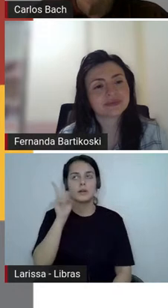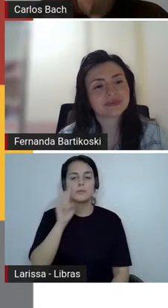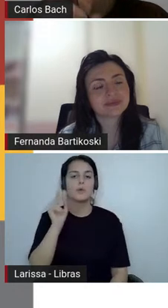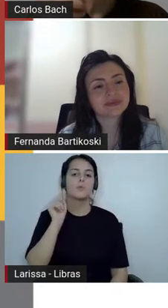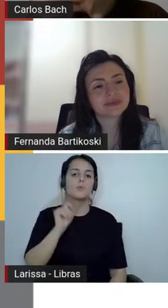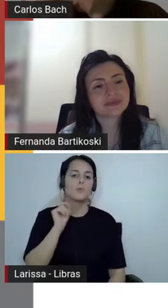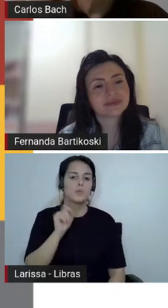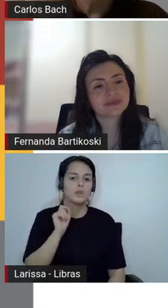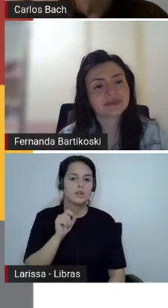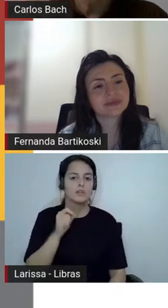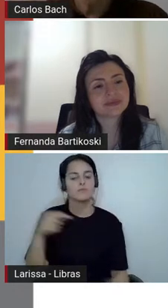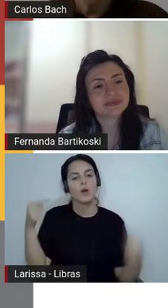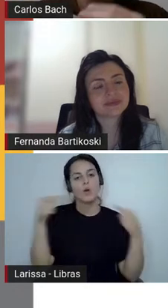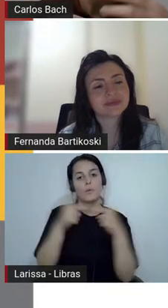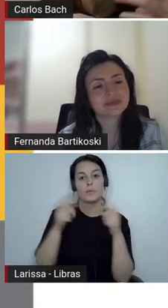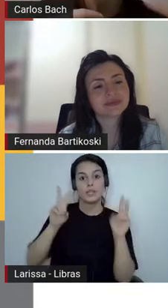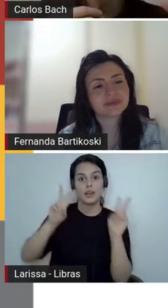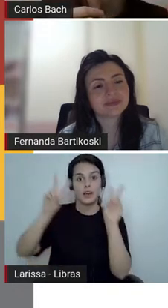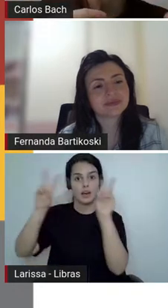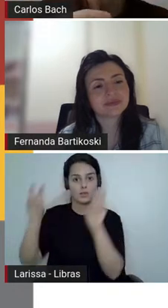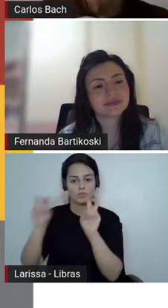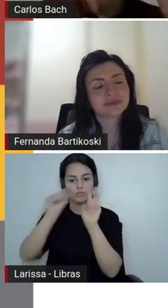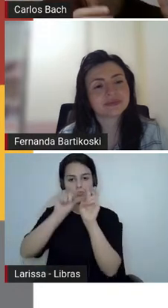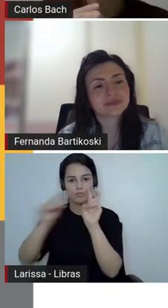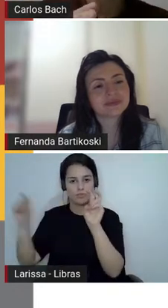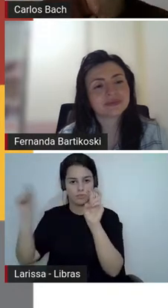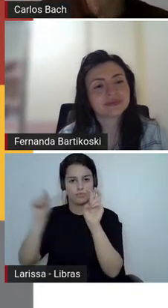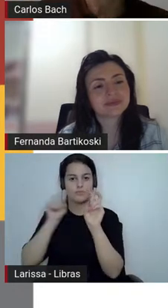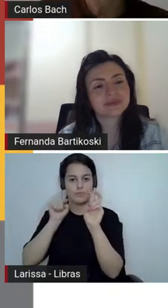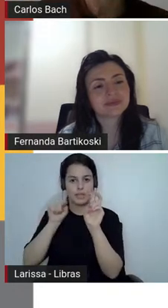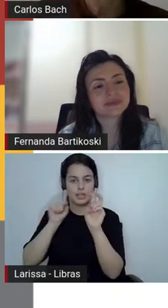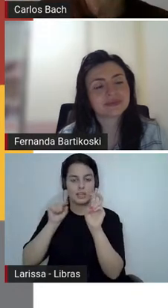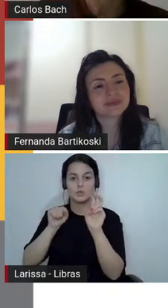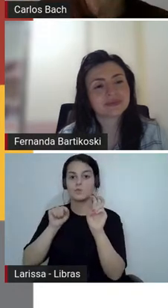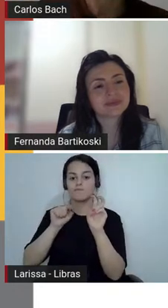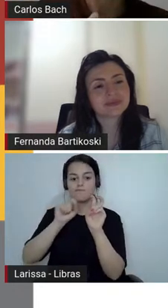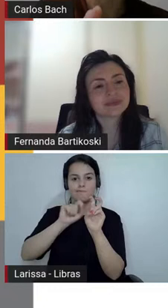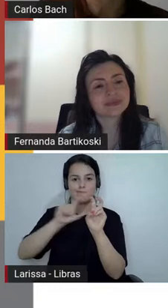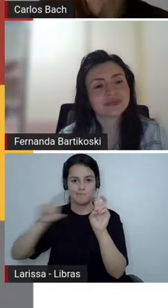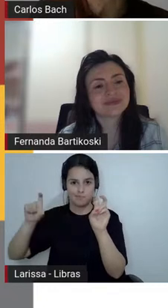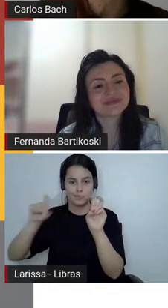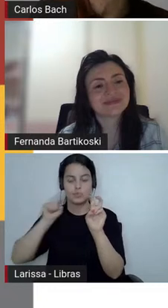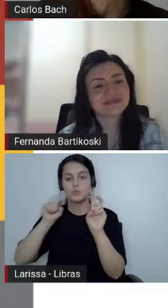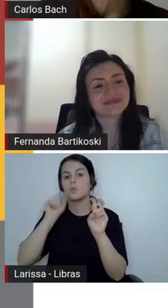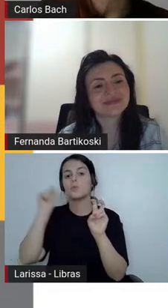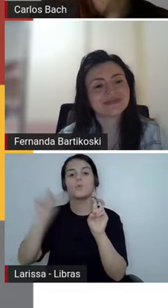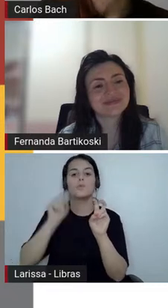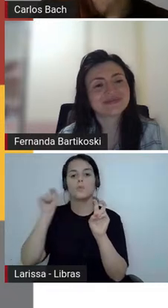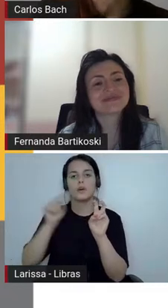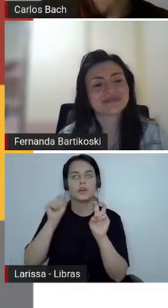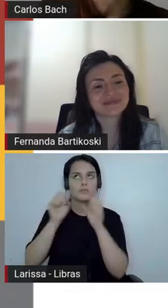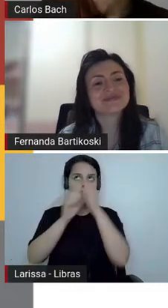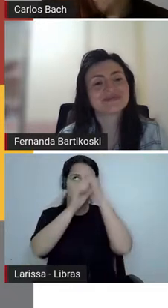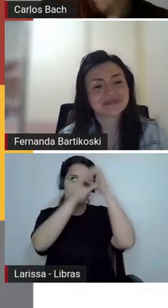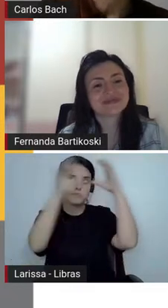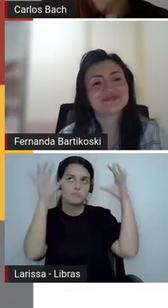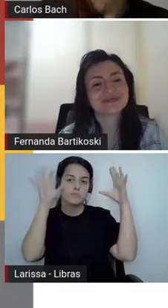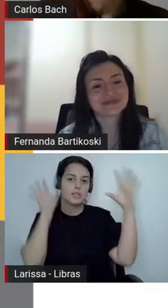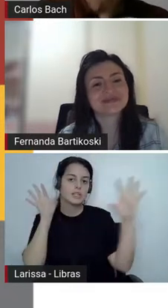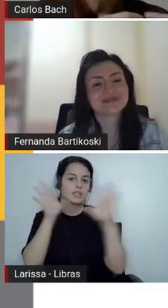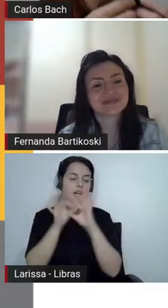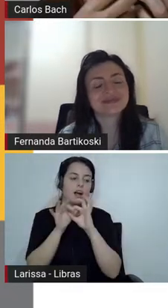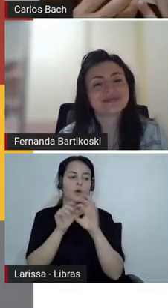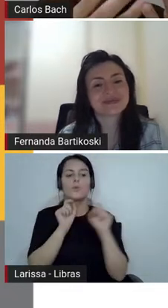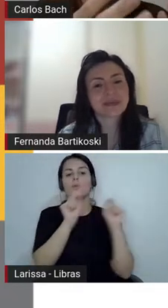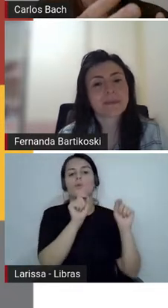títulos o que que cada título trouxe o que se imaginou olha aí o método recepcional né o